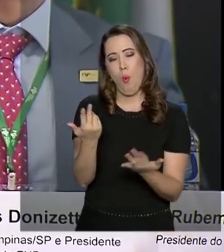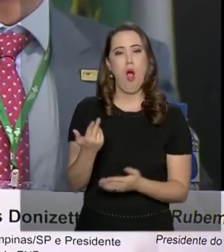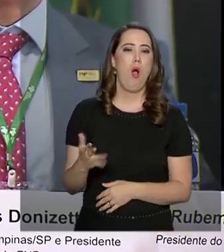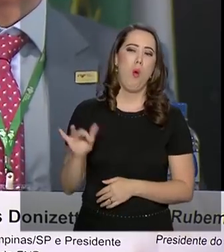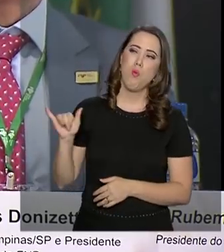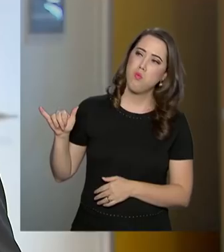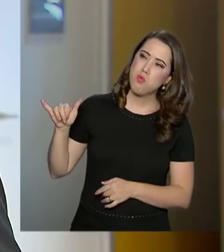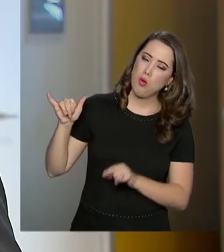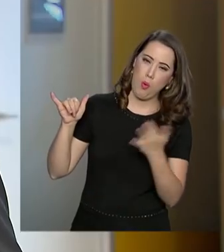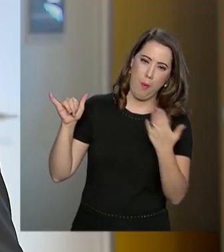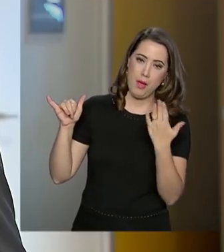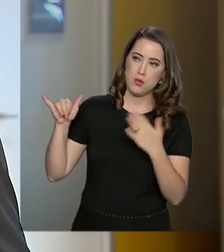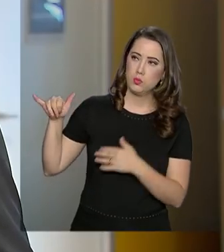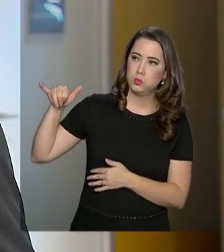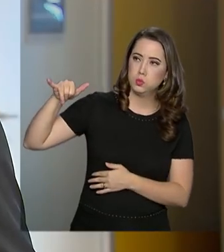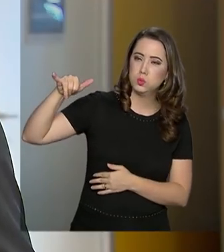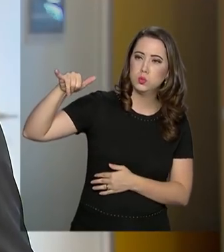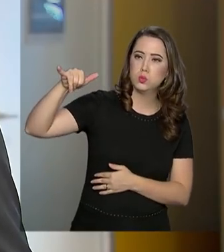falta de combustível.